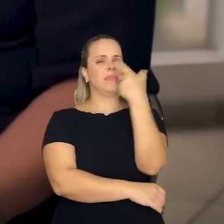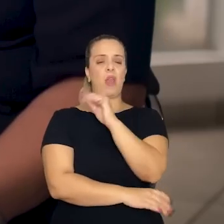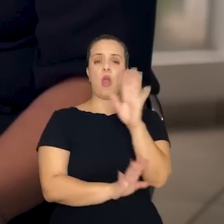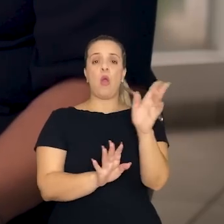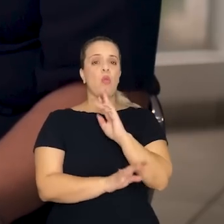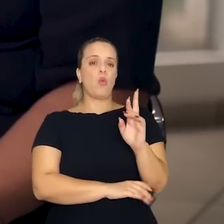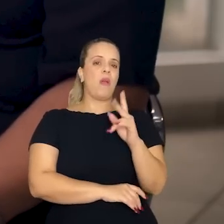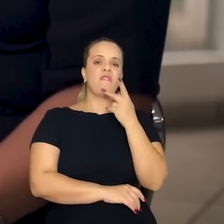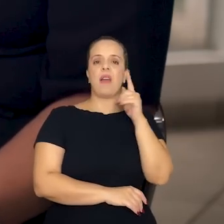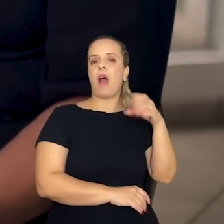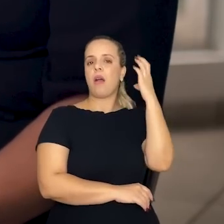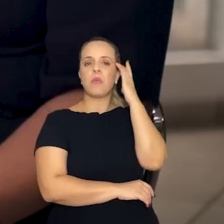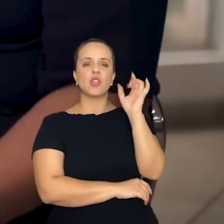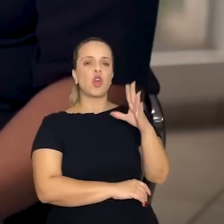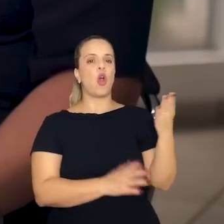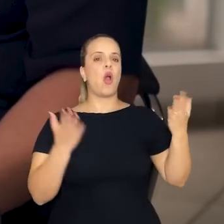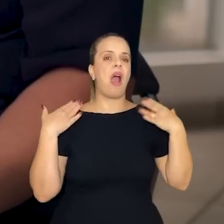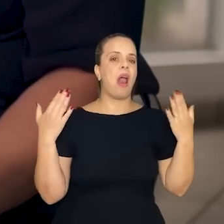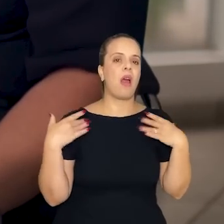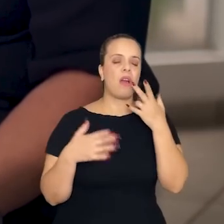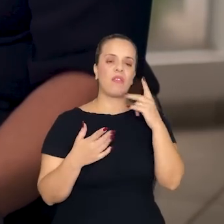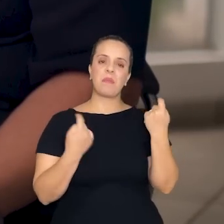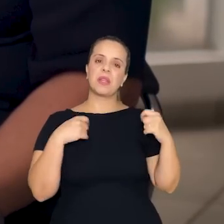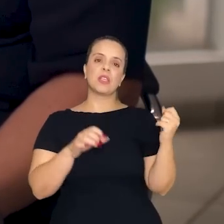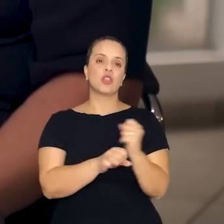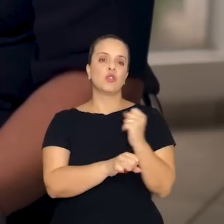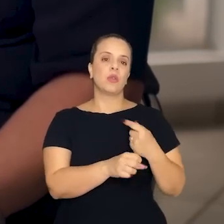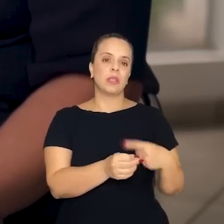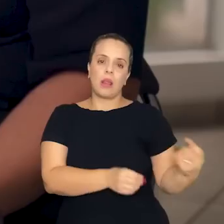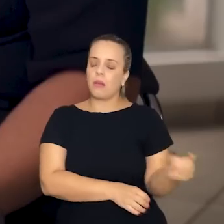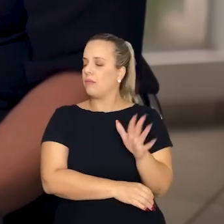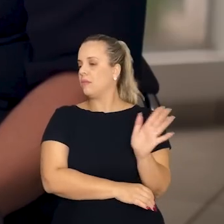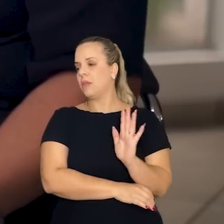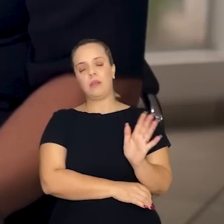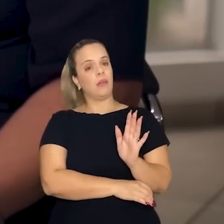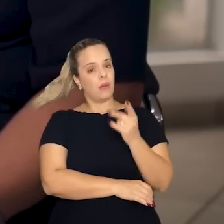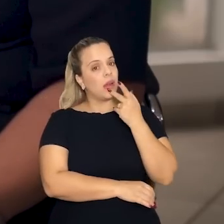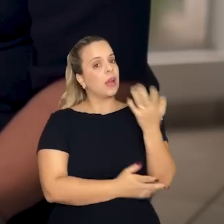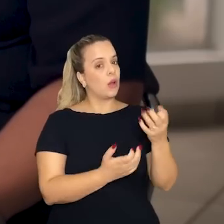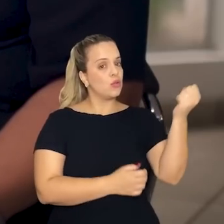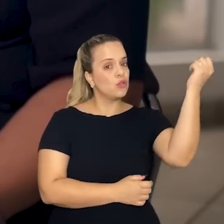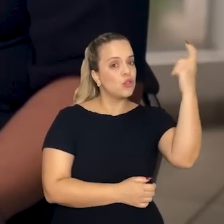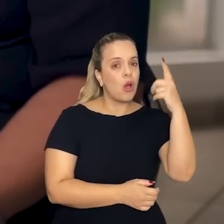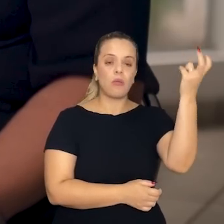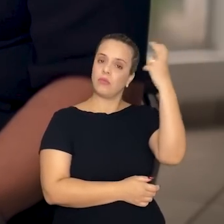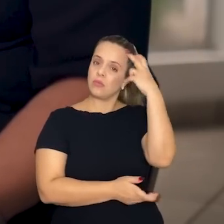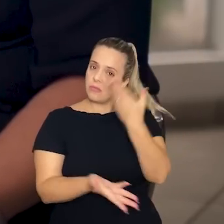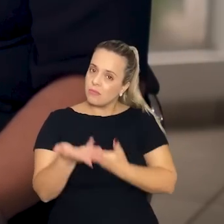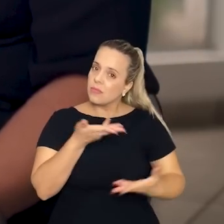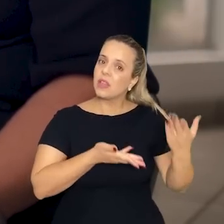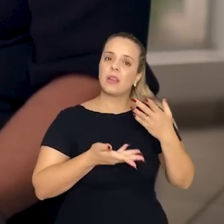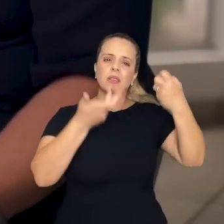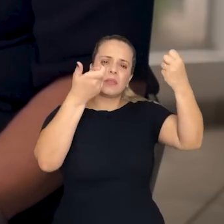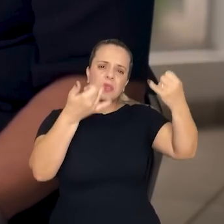calor! Só construindo outra cidade, não. É o sol fazendo parte da cultura e justificando os